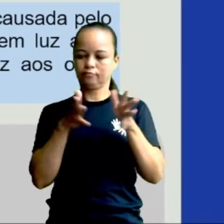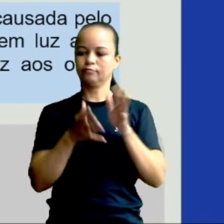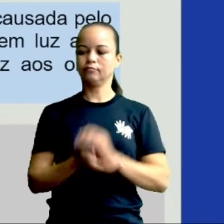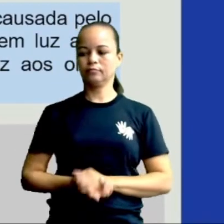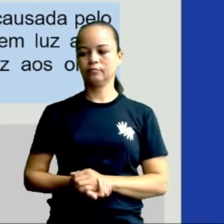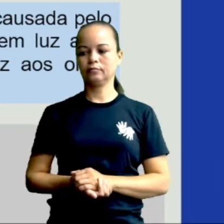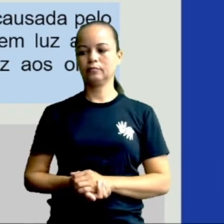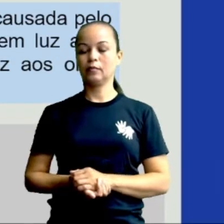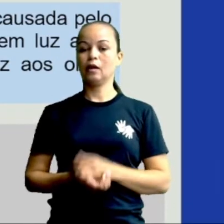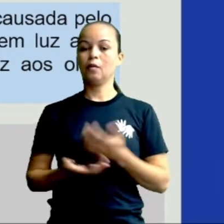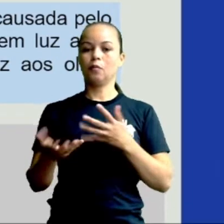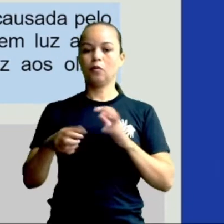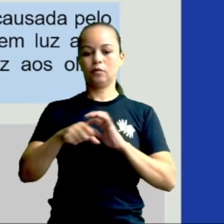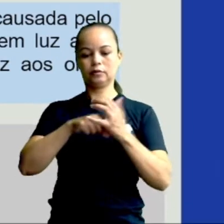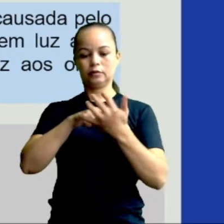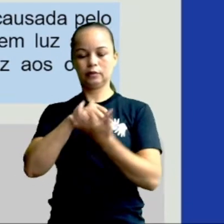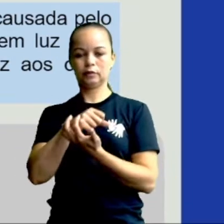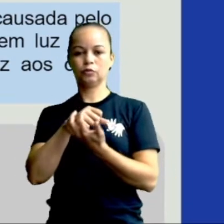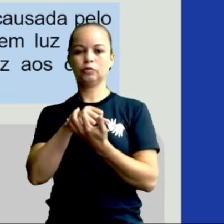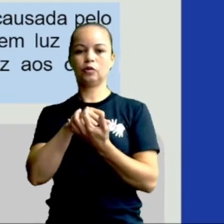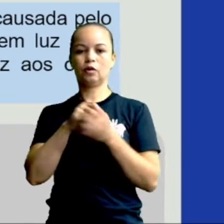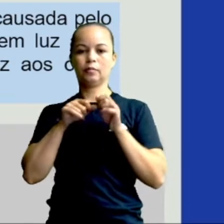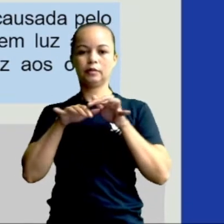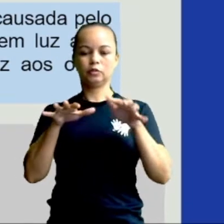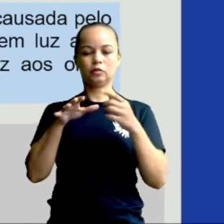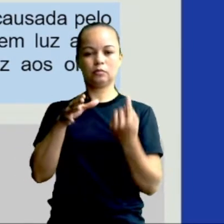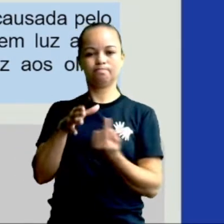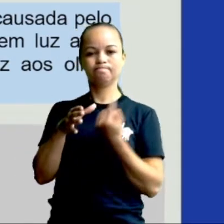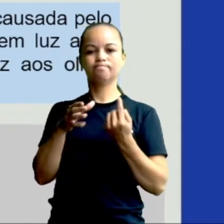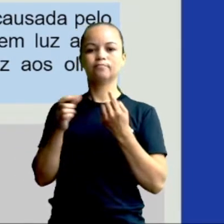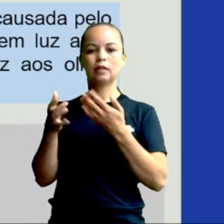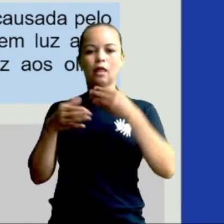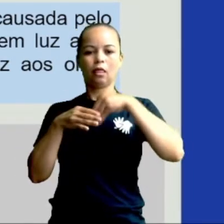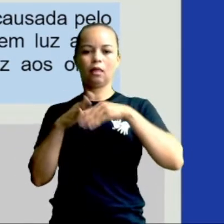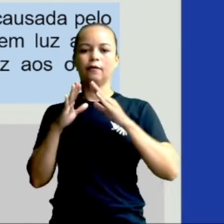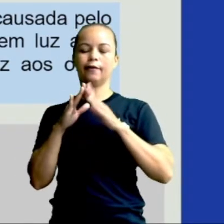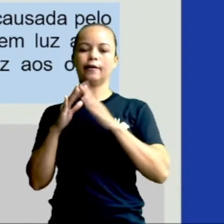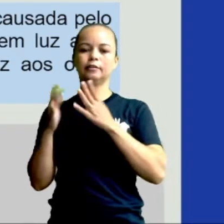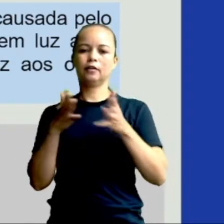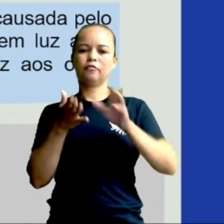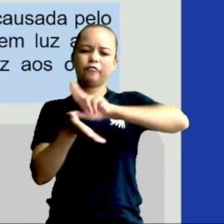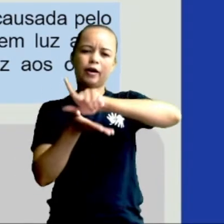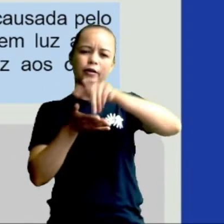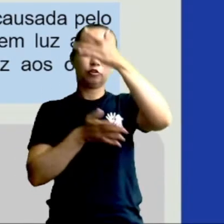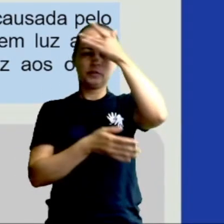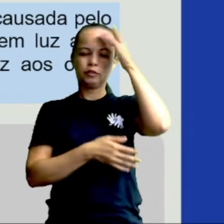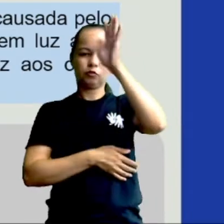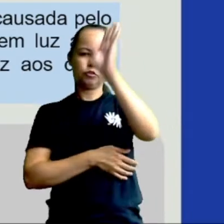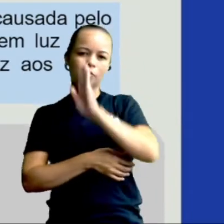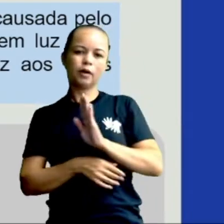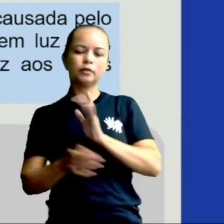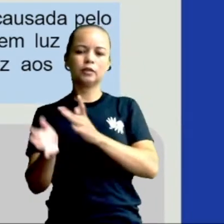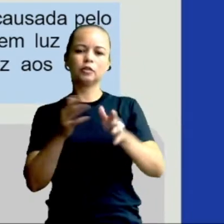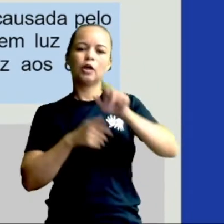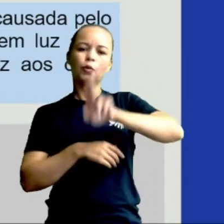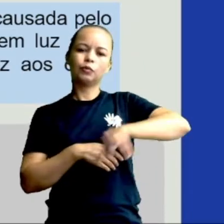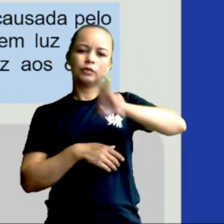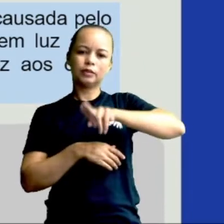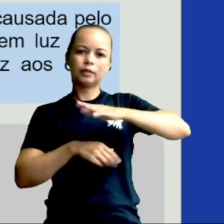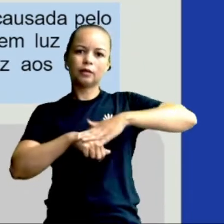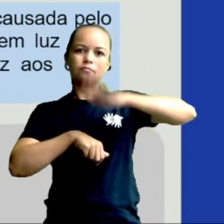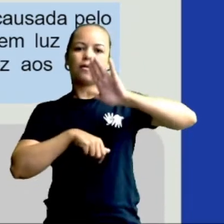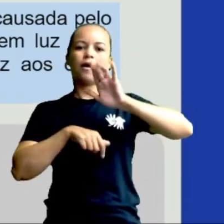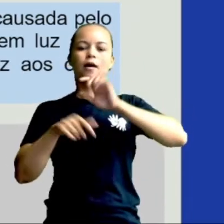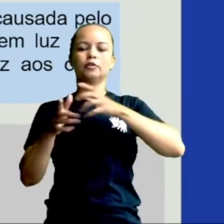do isolamento social, devido à pandemia da Covid-19, muitos brasileiros têm utilizado cada vez